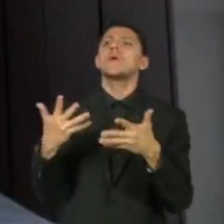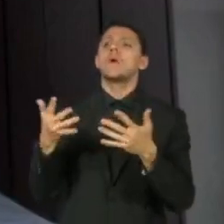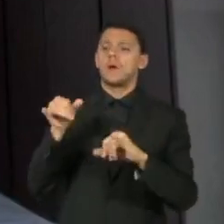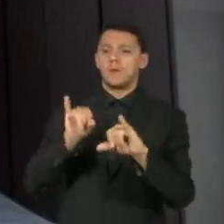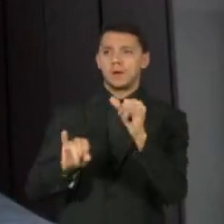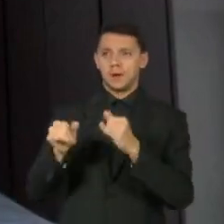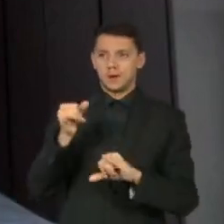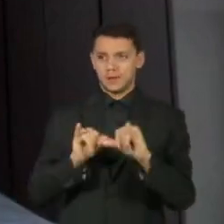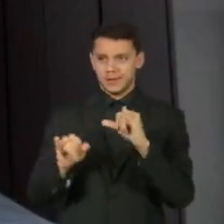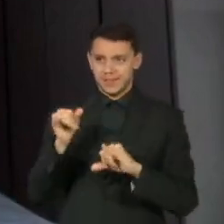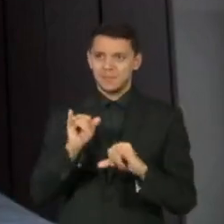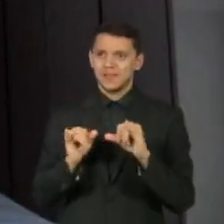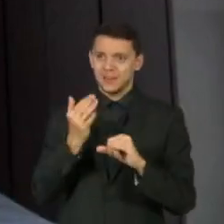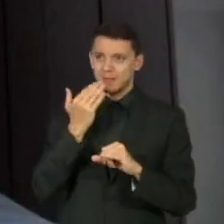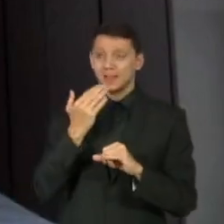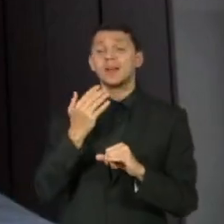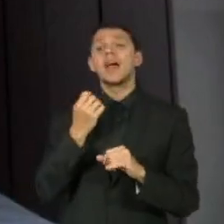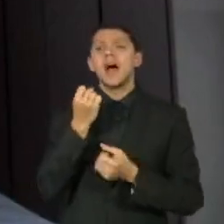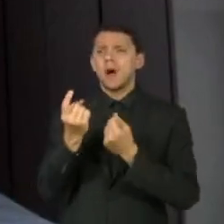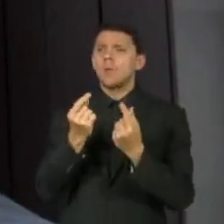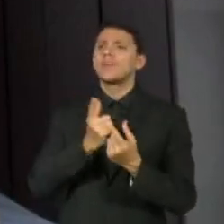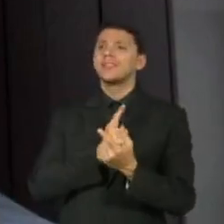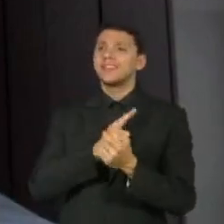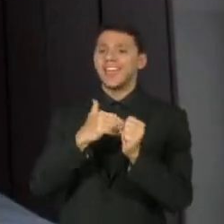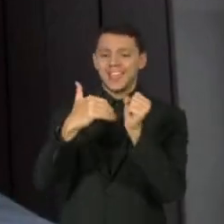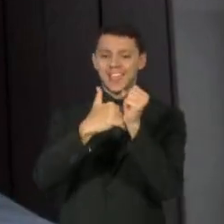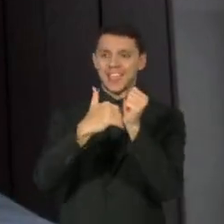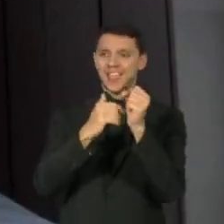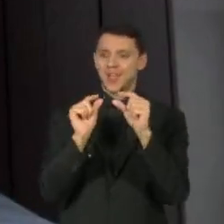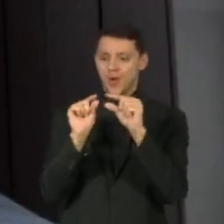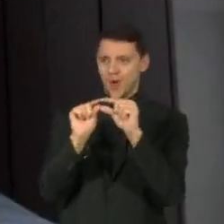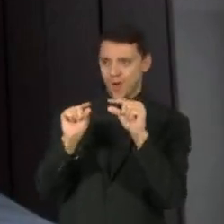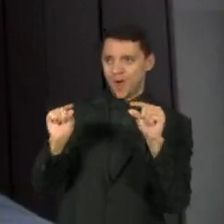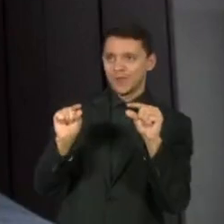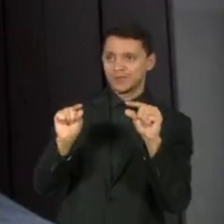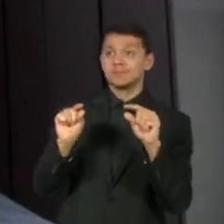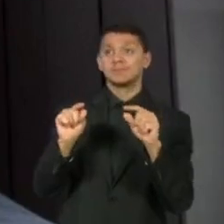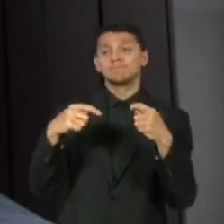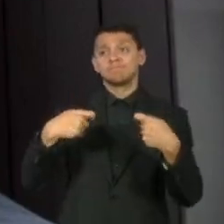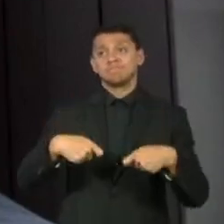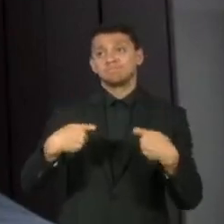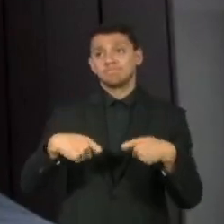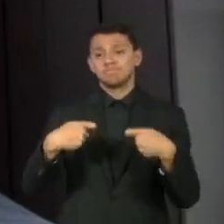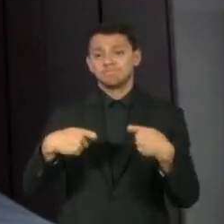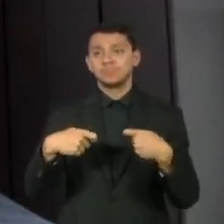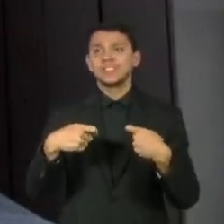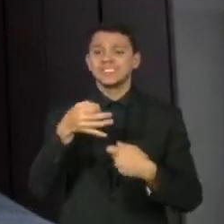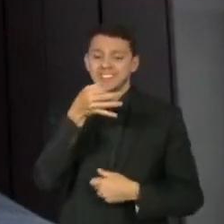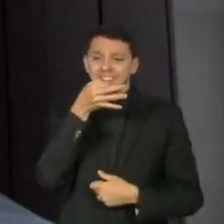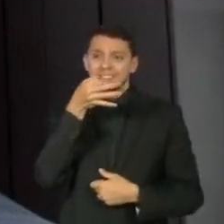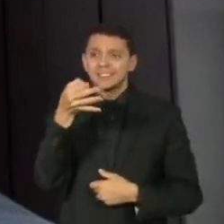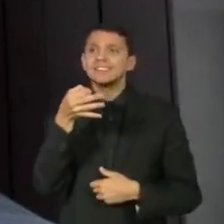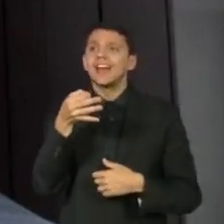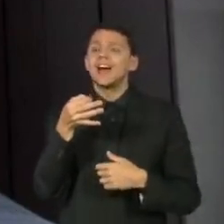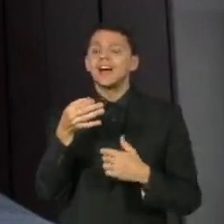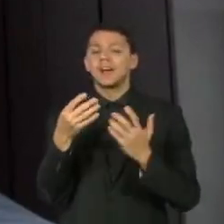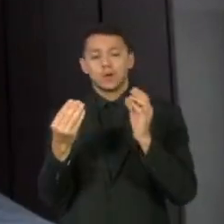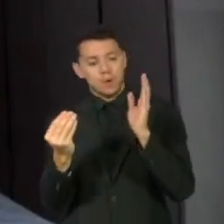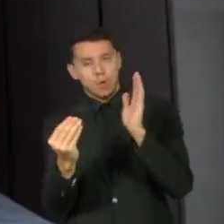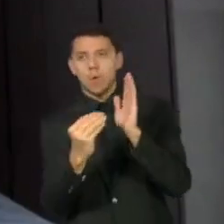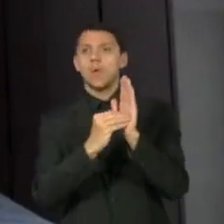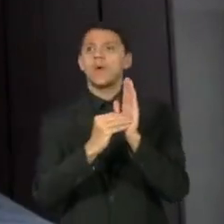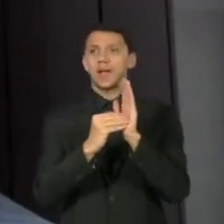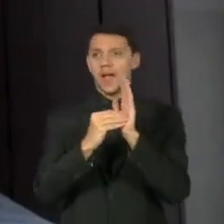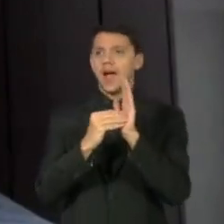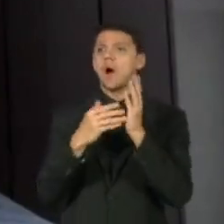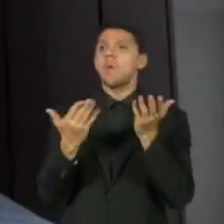os aditivos alimentares, eles têm um código também, né? Então, ela precisa, pelo menos, citar o código e dizer a que classe